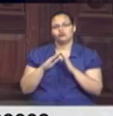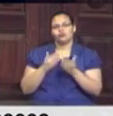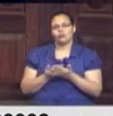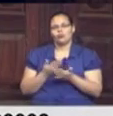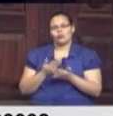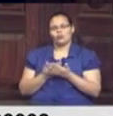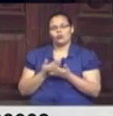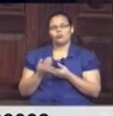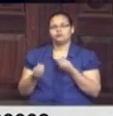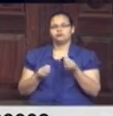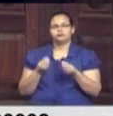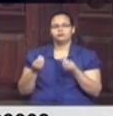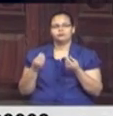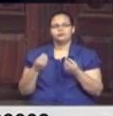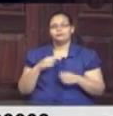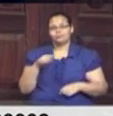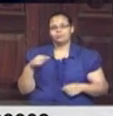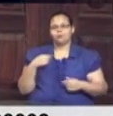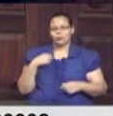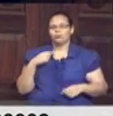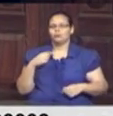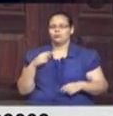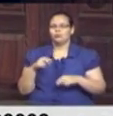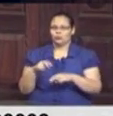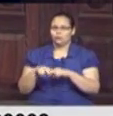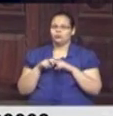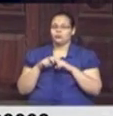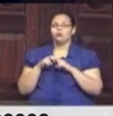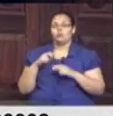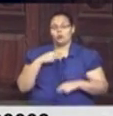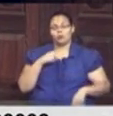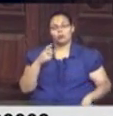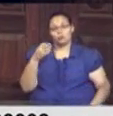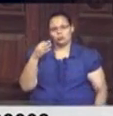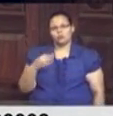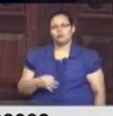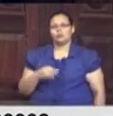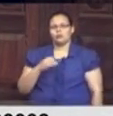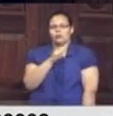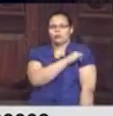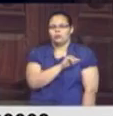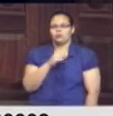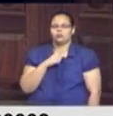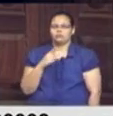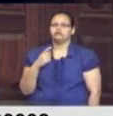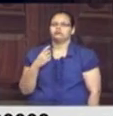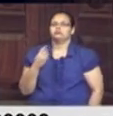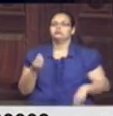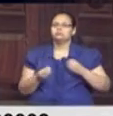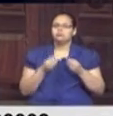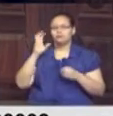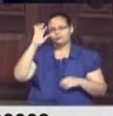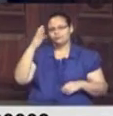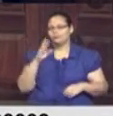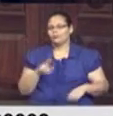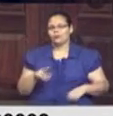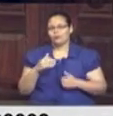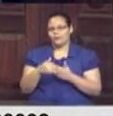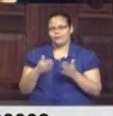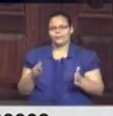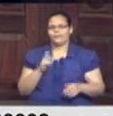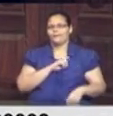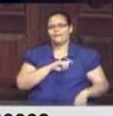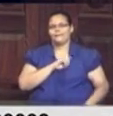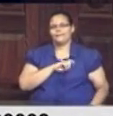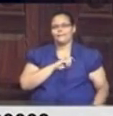como se pretende. Portanto, eu tenho certeza, o Rio de Janeiro tem jeito. Agora, o jeito não é o pacote de